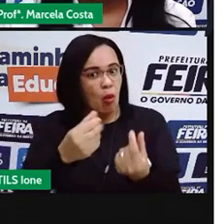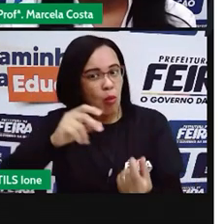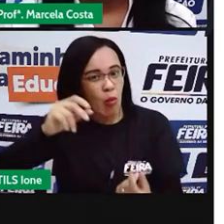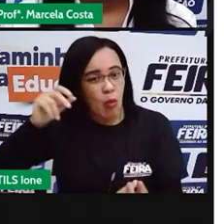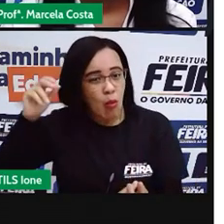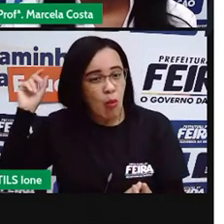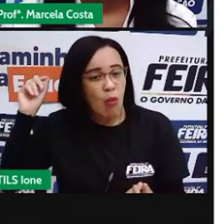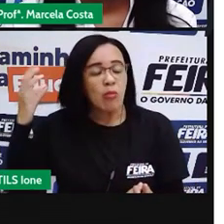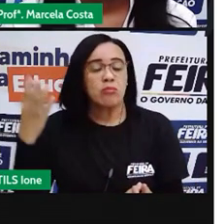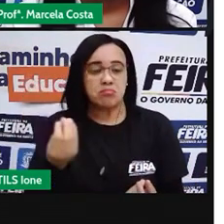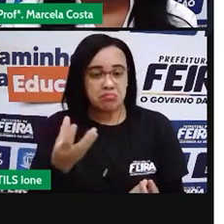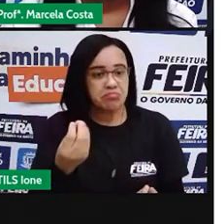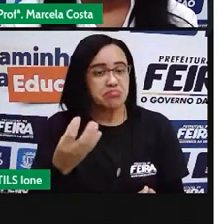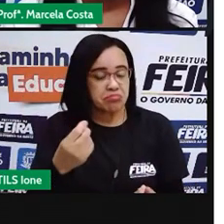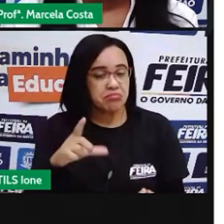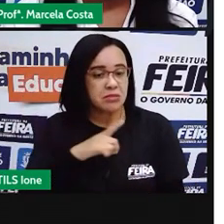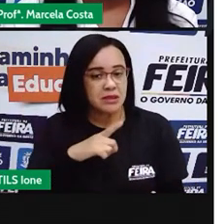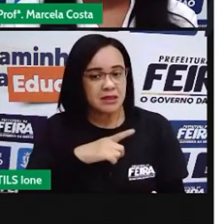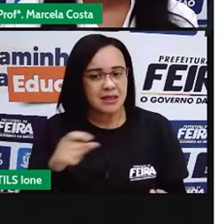Quitéria.